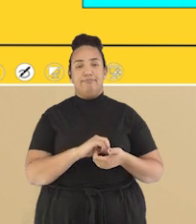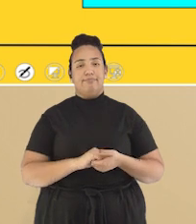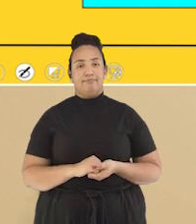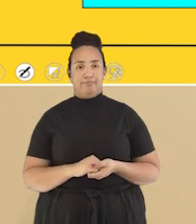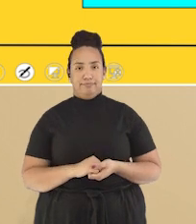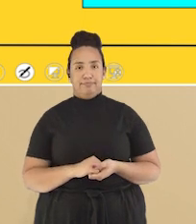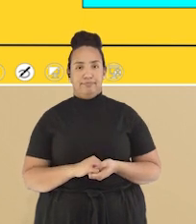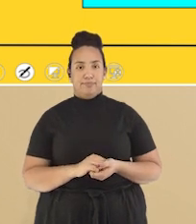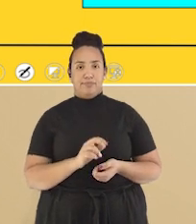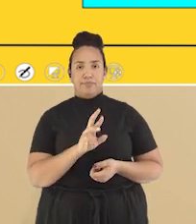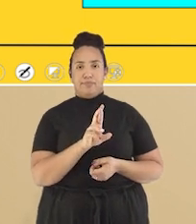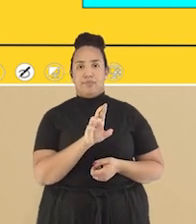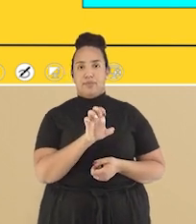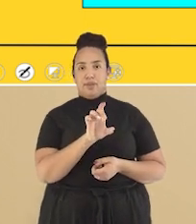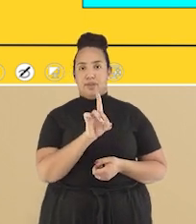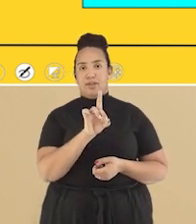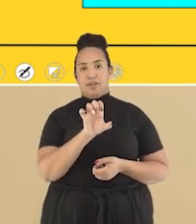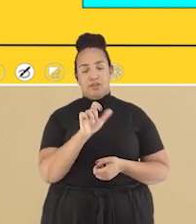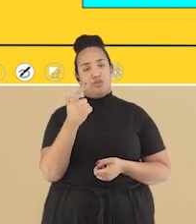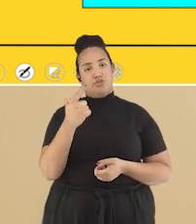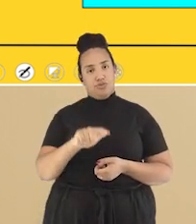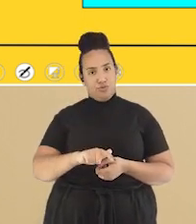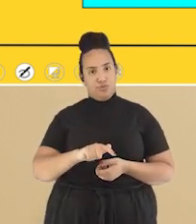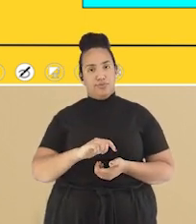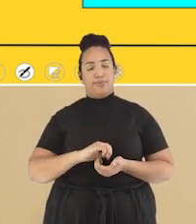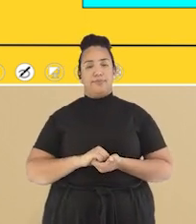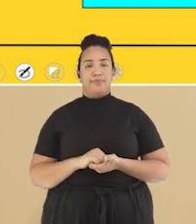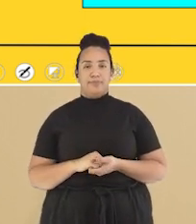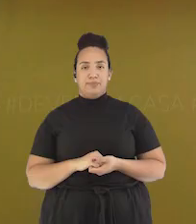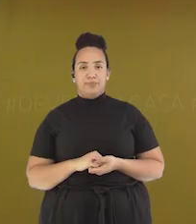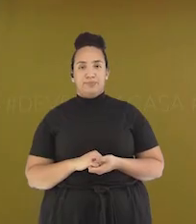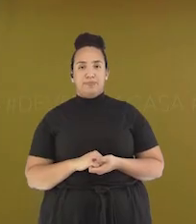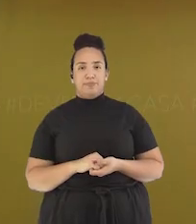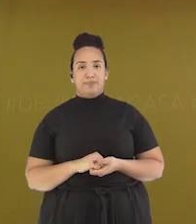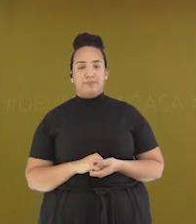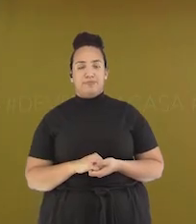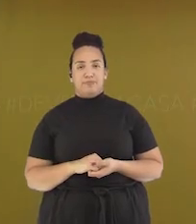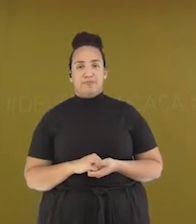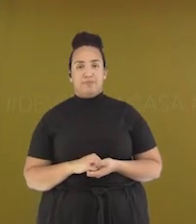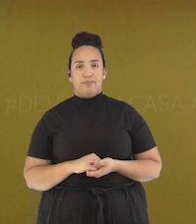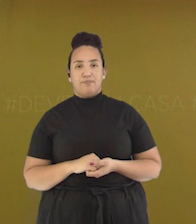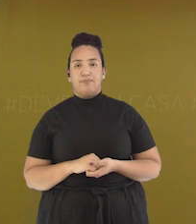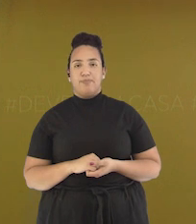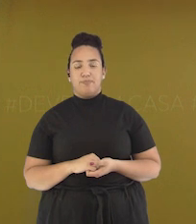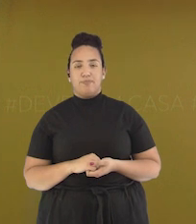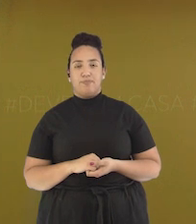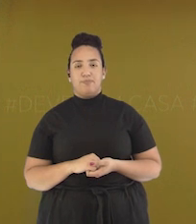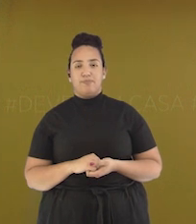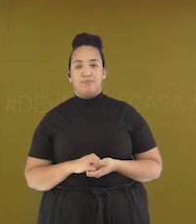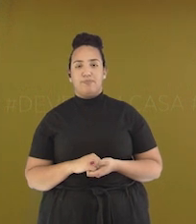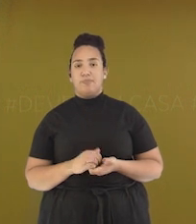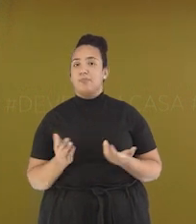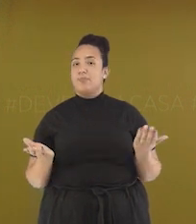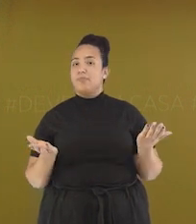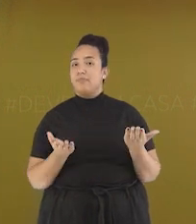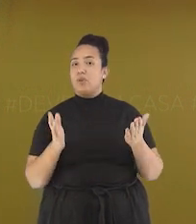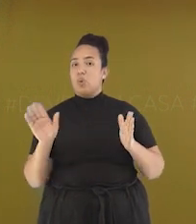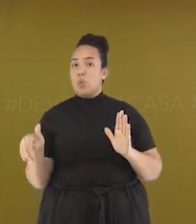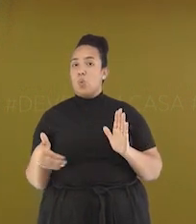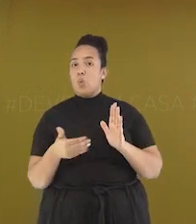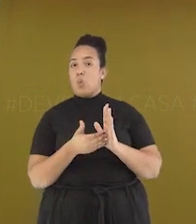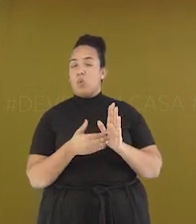Redê Novamente Redê E vamos para a última